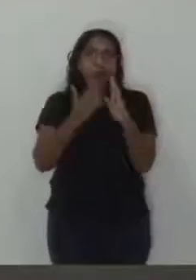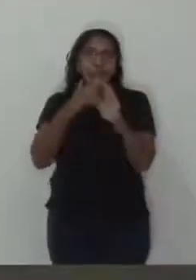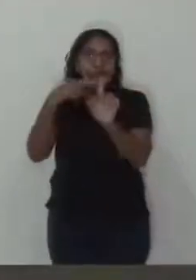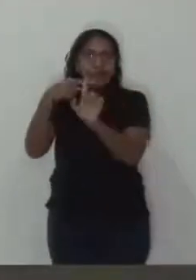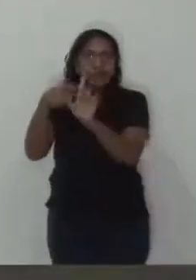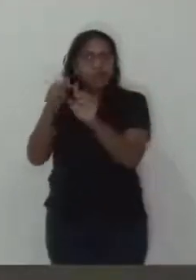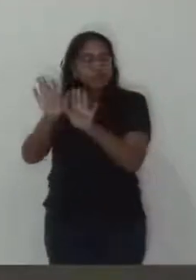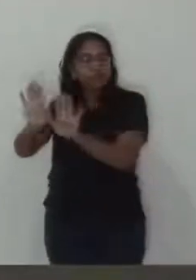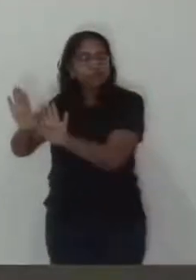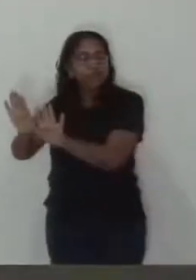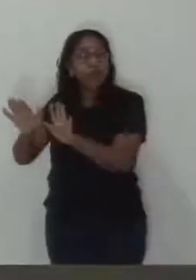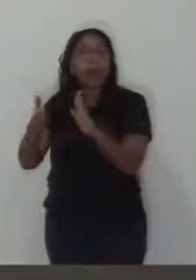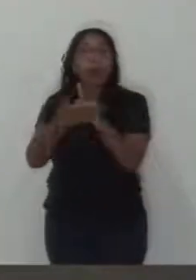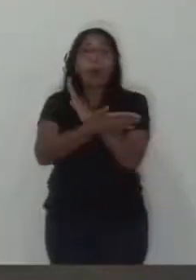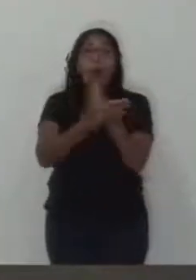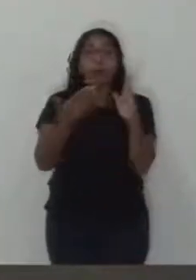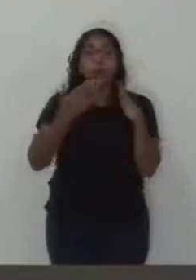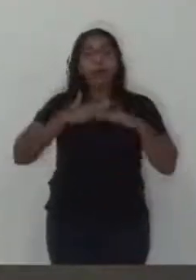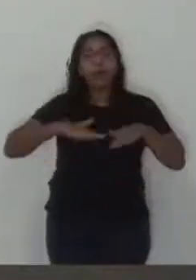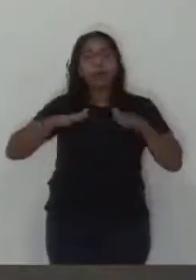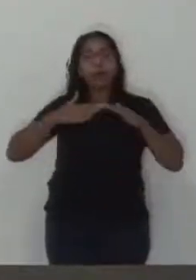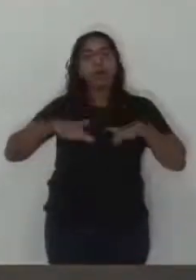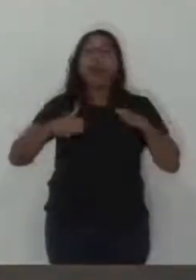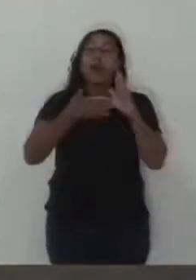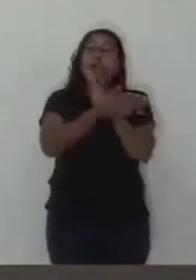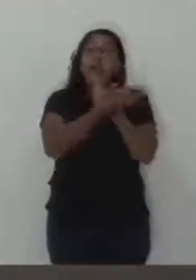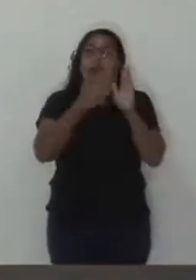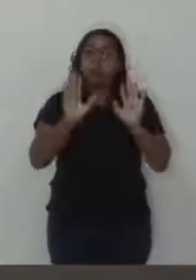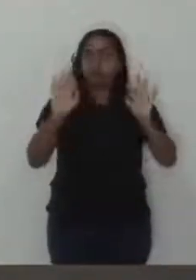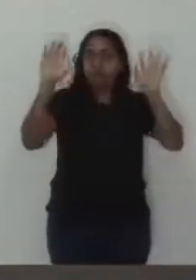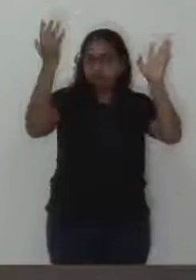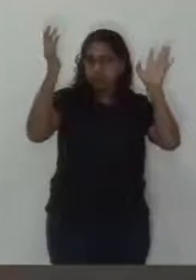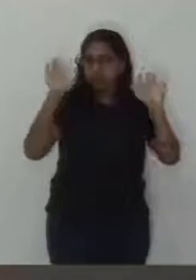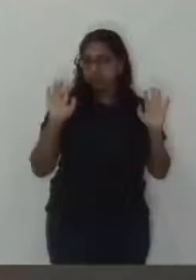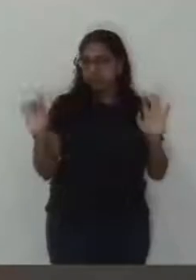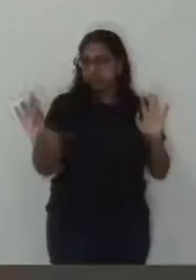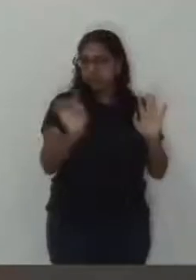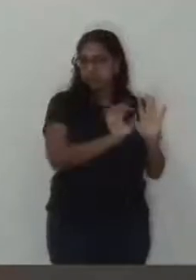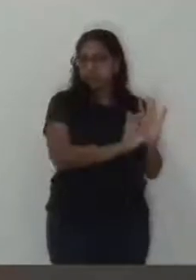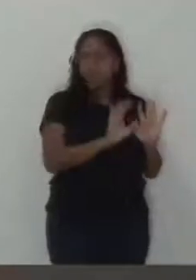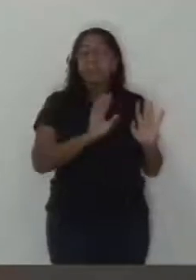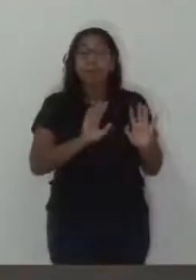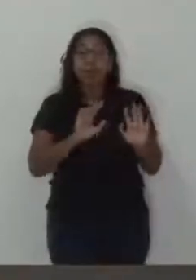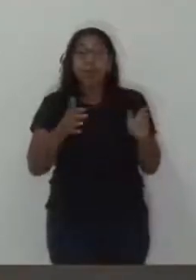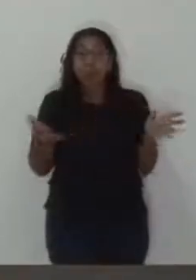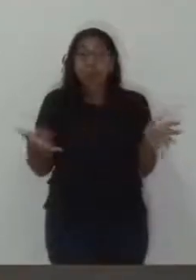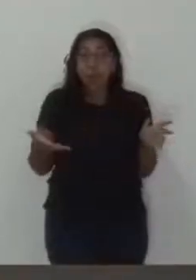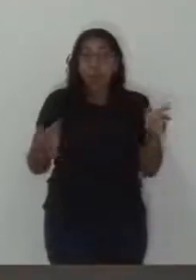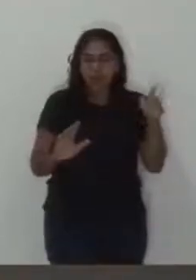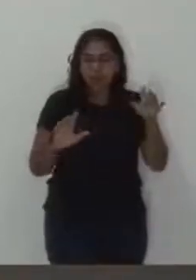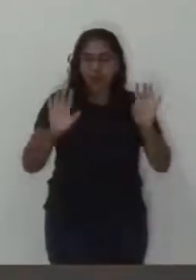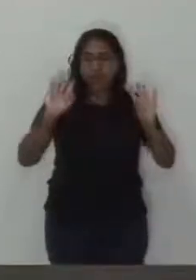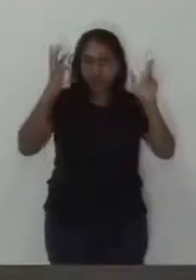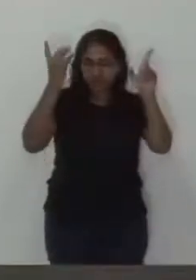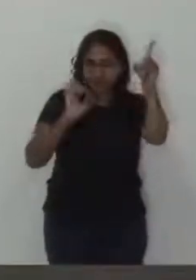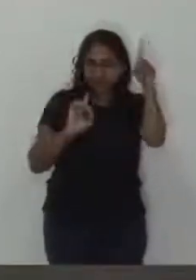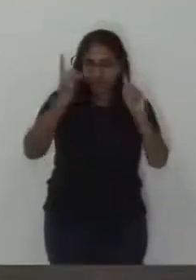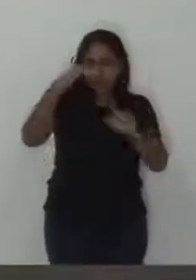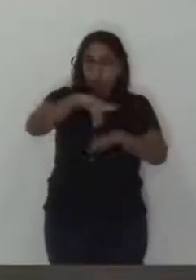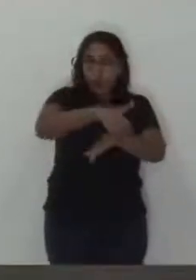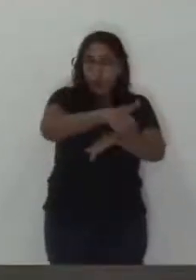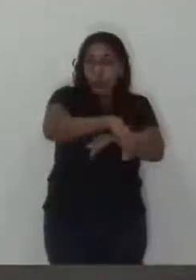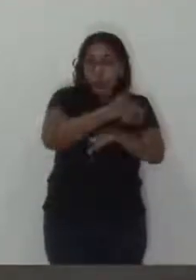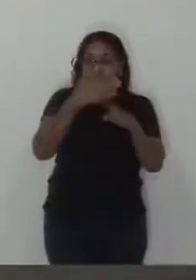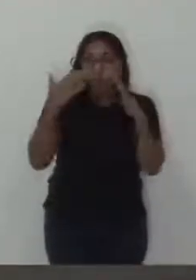descansar, e outros empular o carnaval. E hoje o carnaval de rua, ele cresceu demais. A gente vê em nossa cidade é o